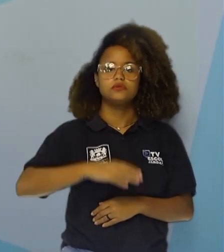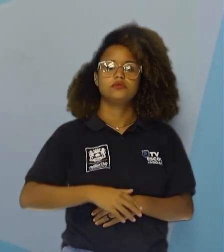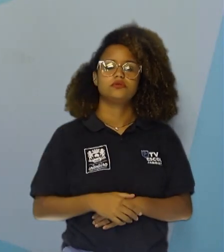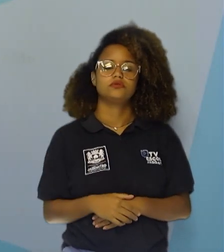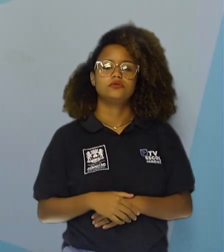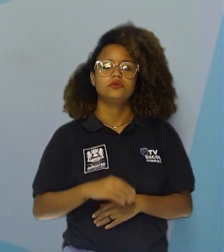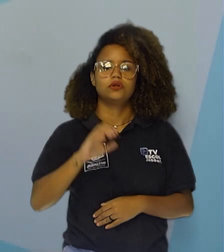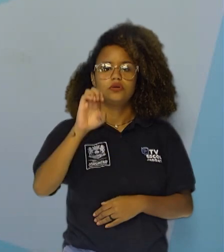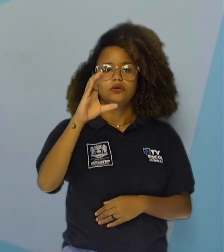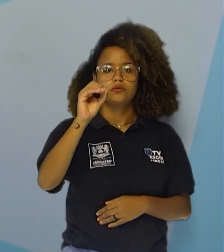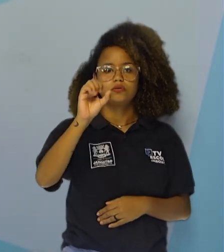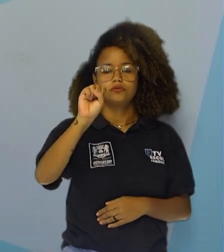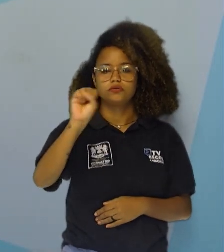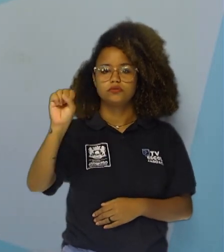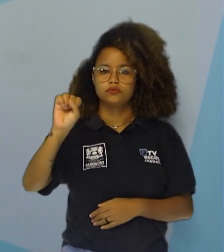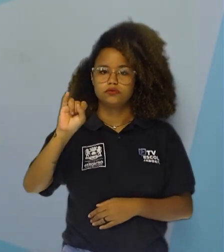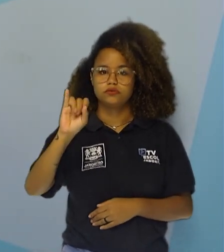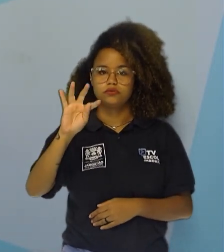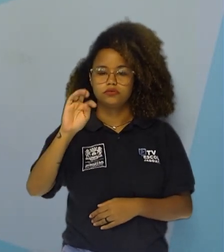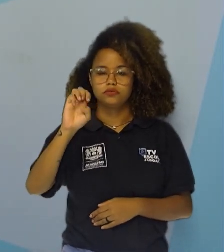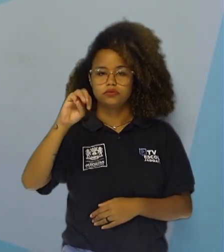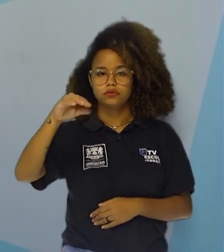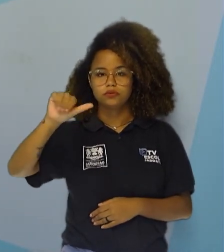ecossistemas terrestres do planeta.